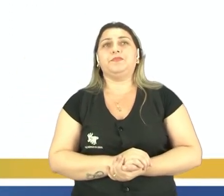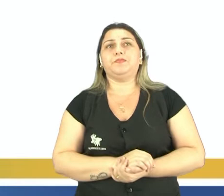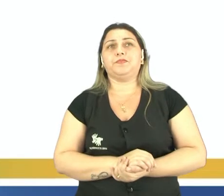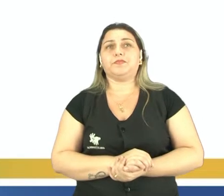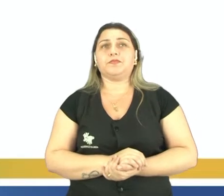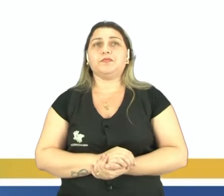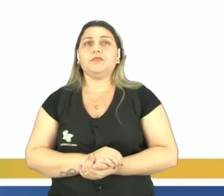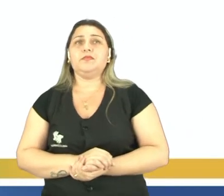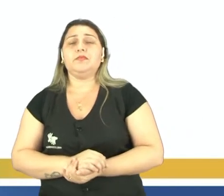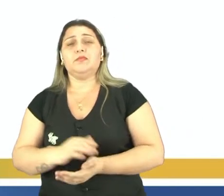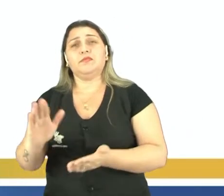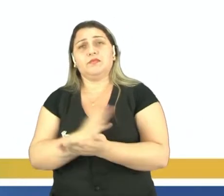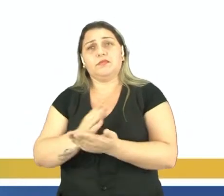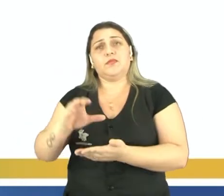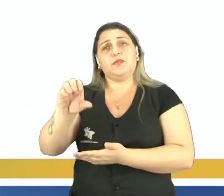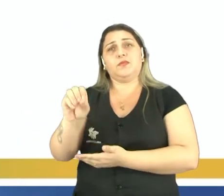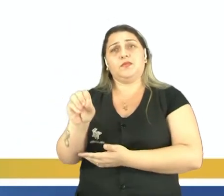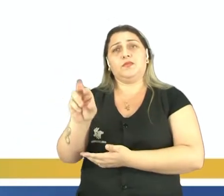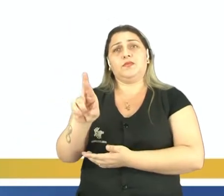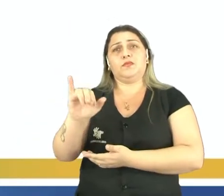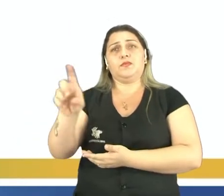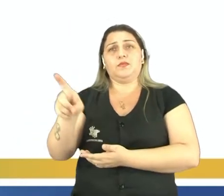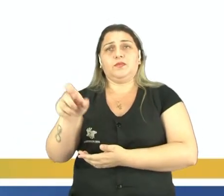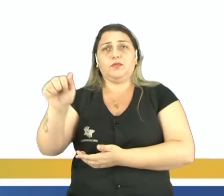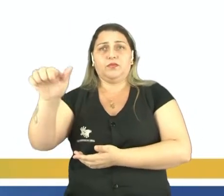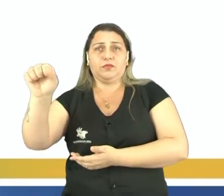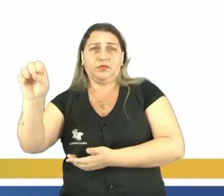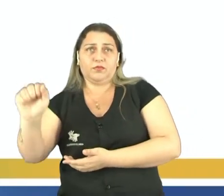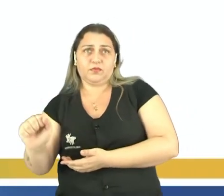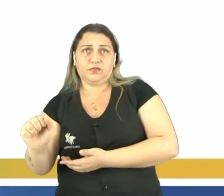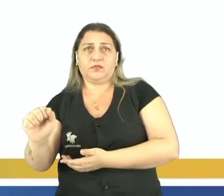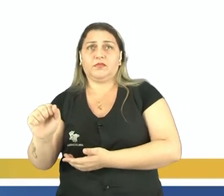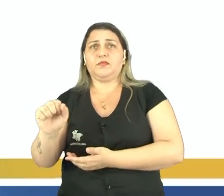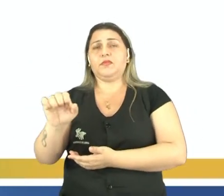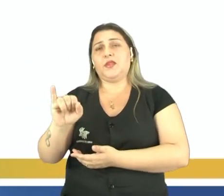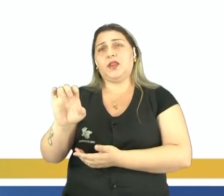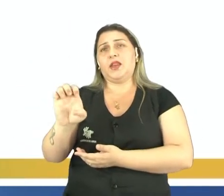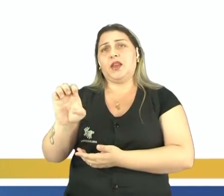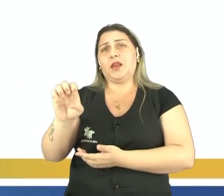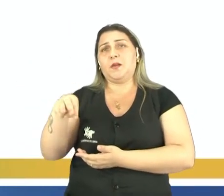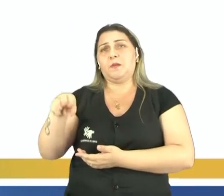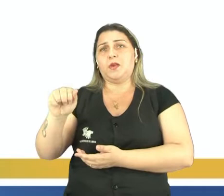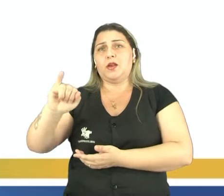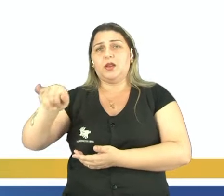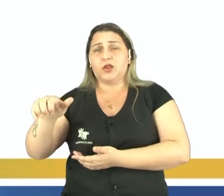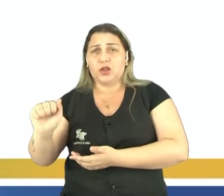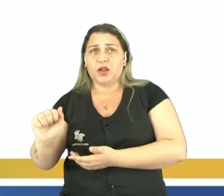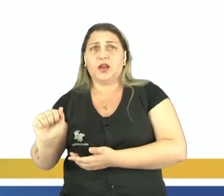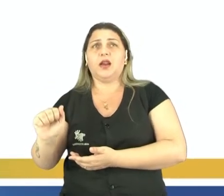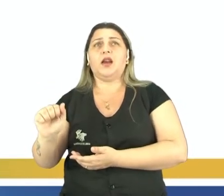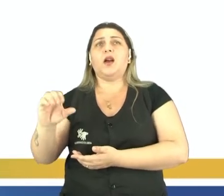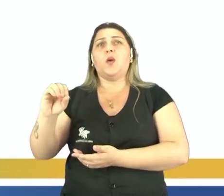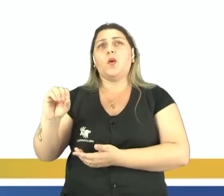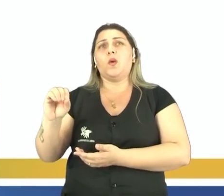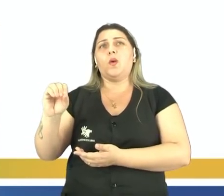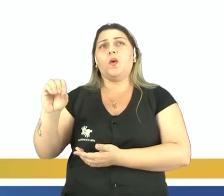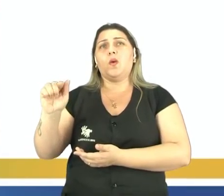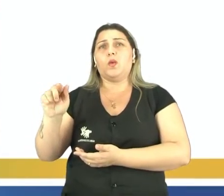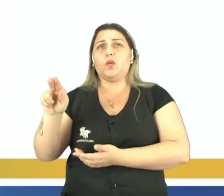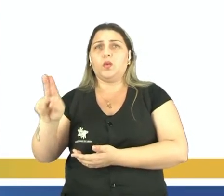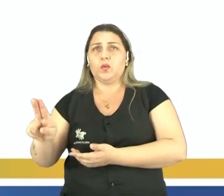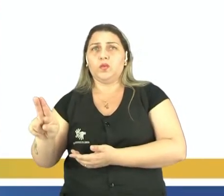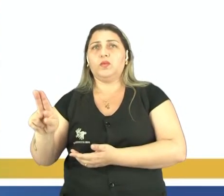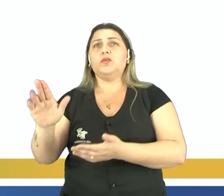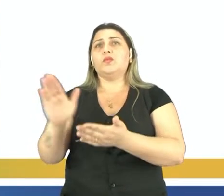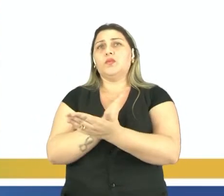E aqui nós vamos ter alguns orixás, né? Ogum, Iemanjá, Yansã e vários outros, que